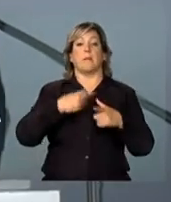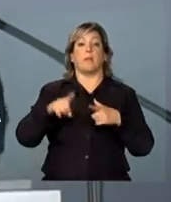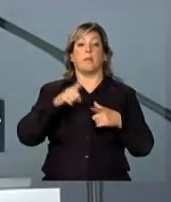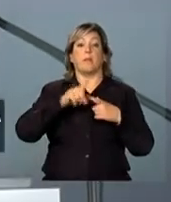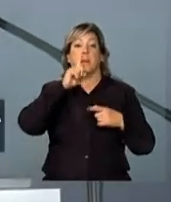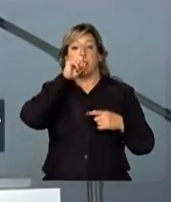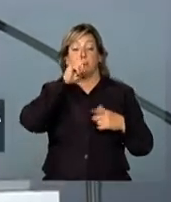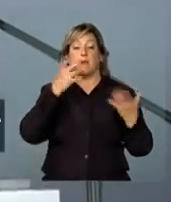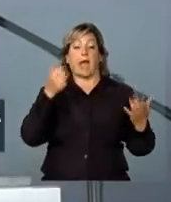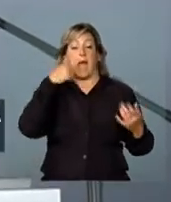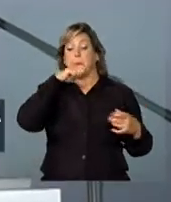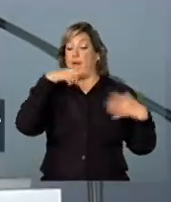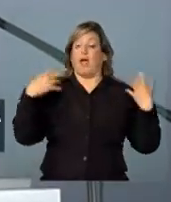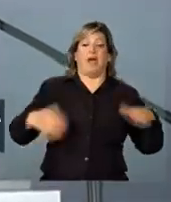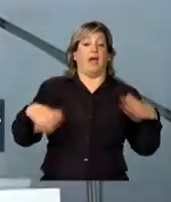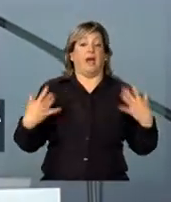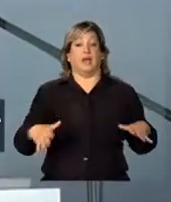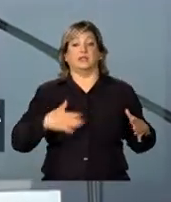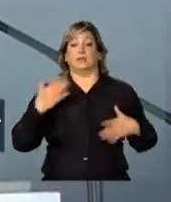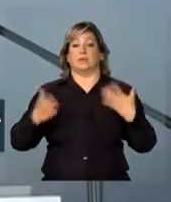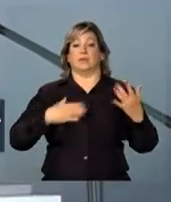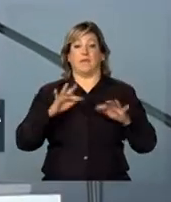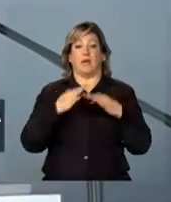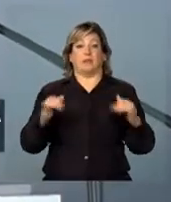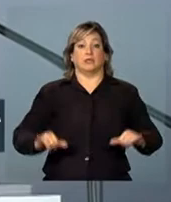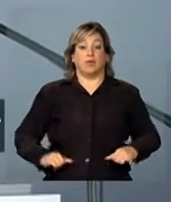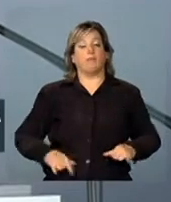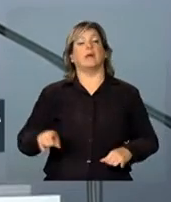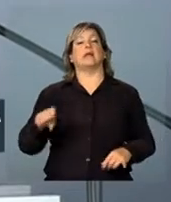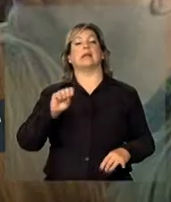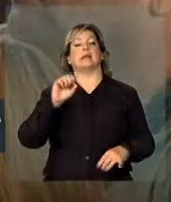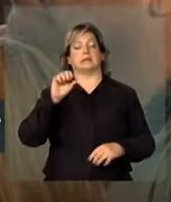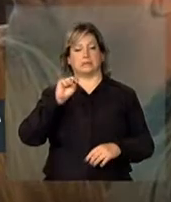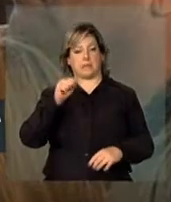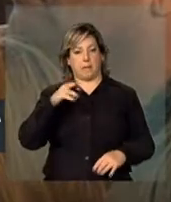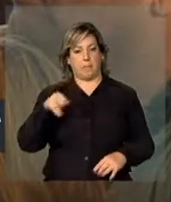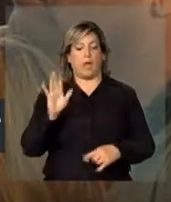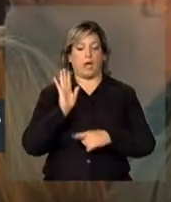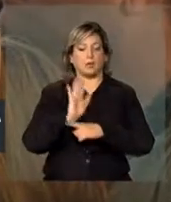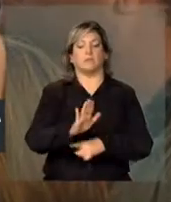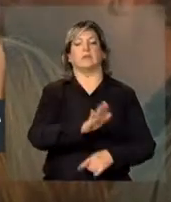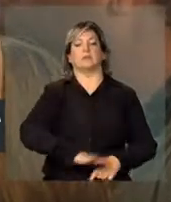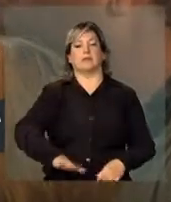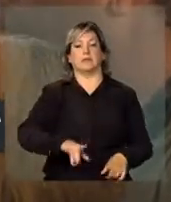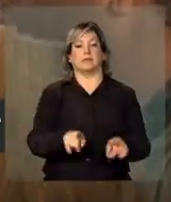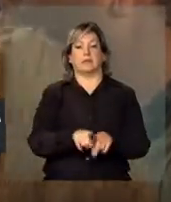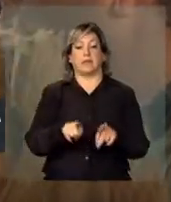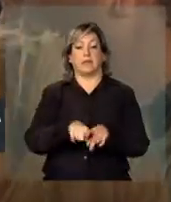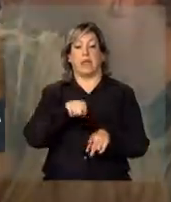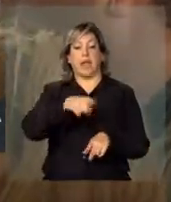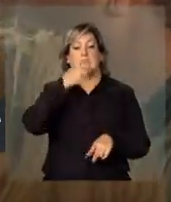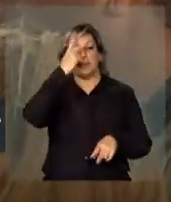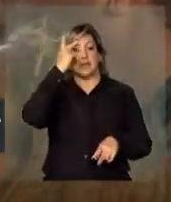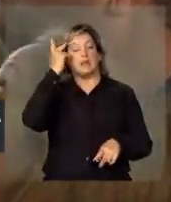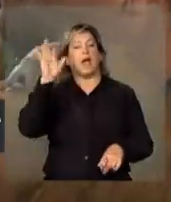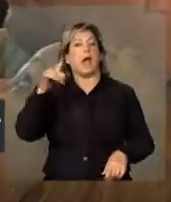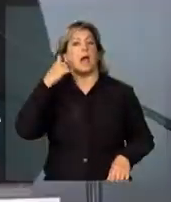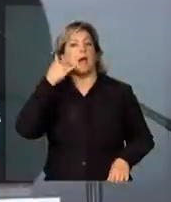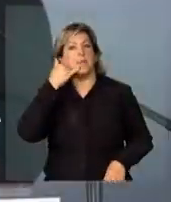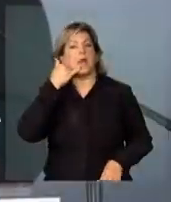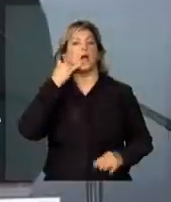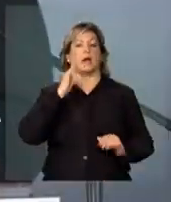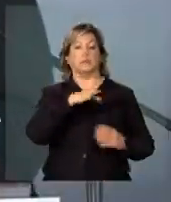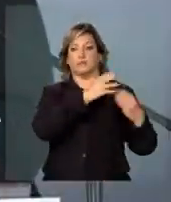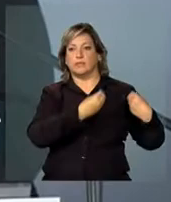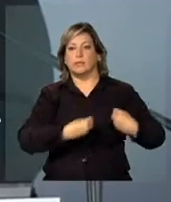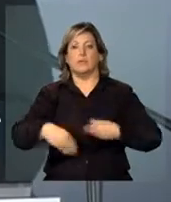grave, que a mãe está desesperada, a família está sofrendo, o SAMU vem para salvar a vida das crianças, aquela pessoa que atende já encaminha